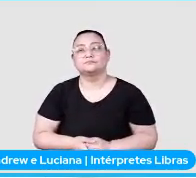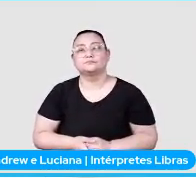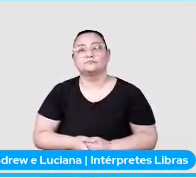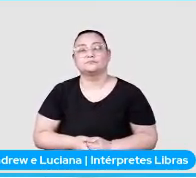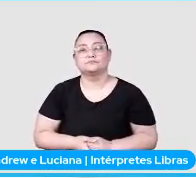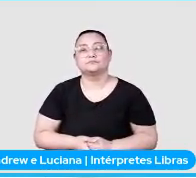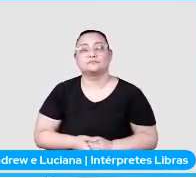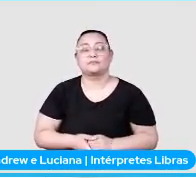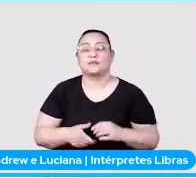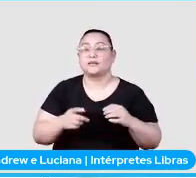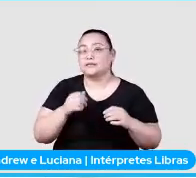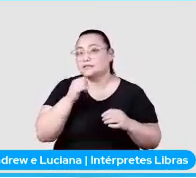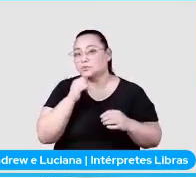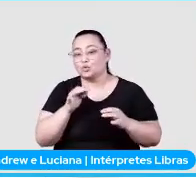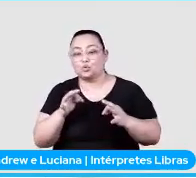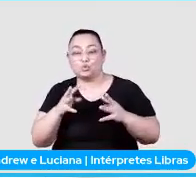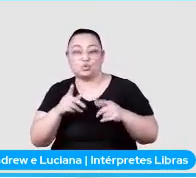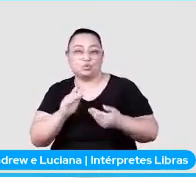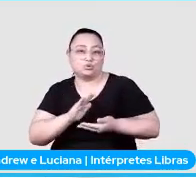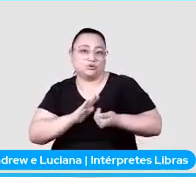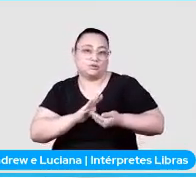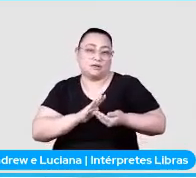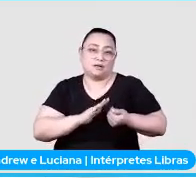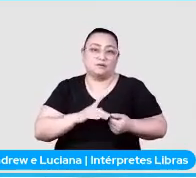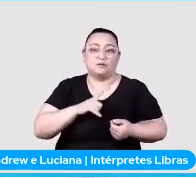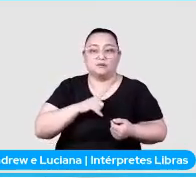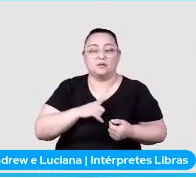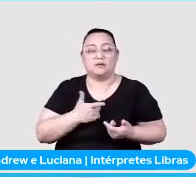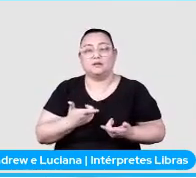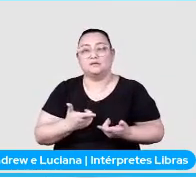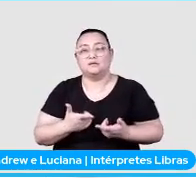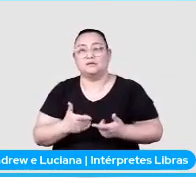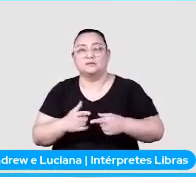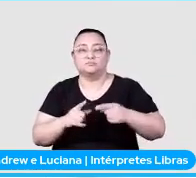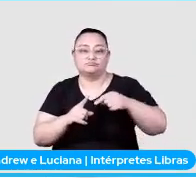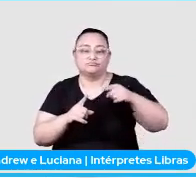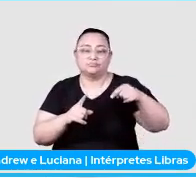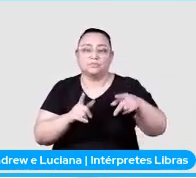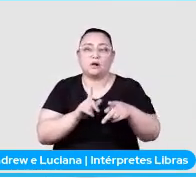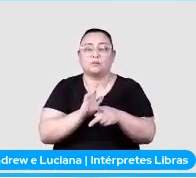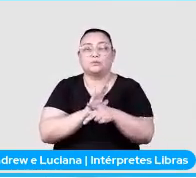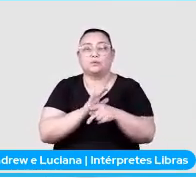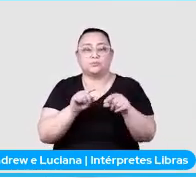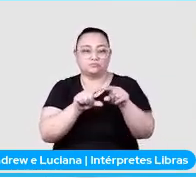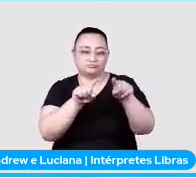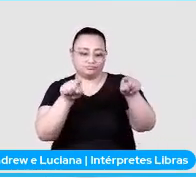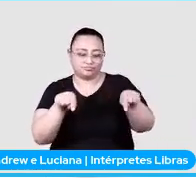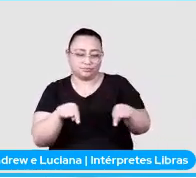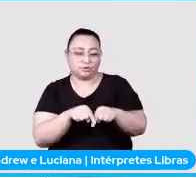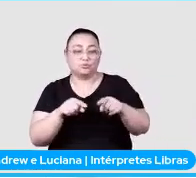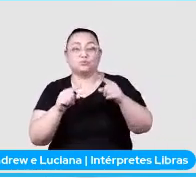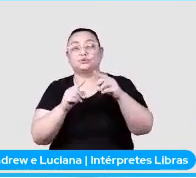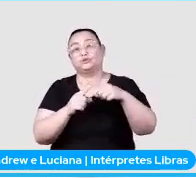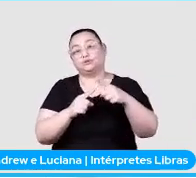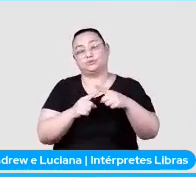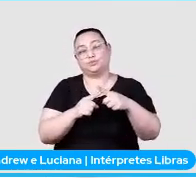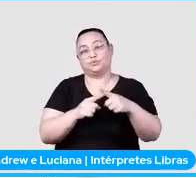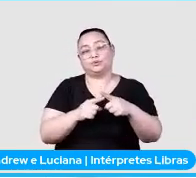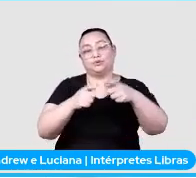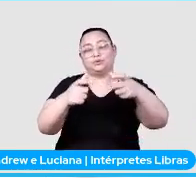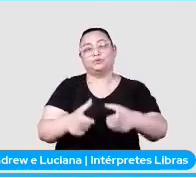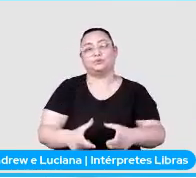total de itens raspados, eu tenho o Spider Moon item scraped count, o tipo do item, e o campo.